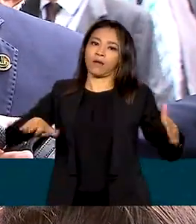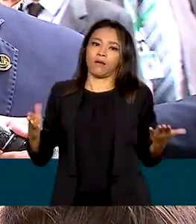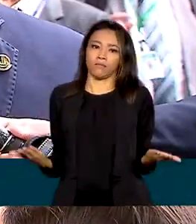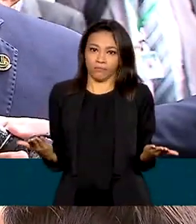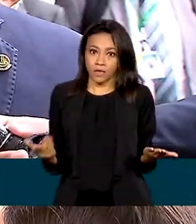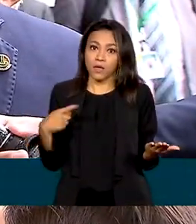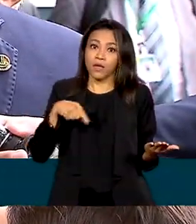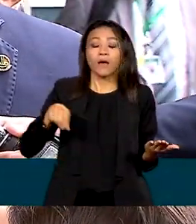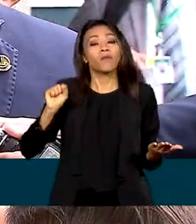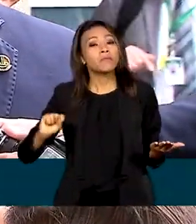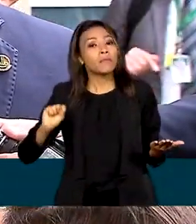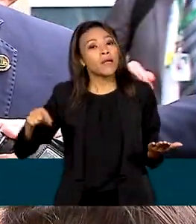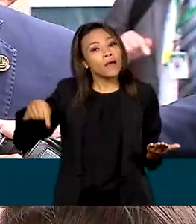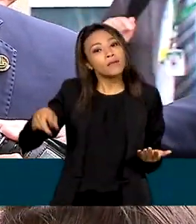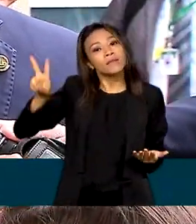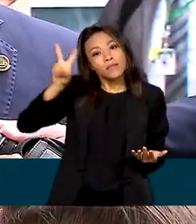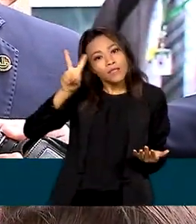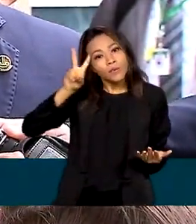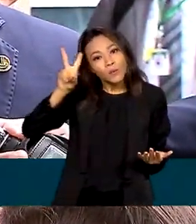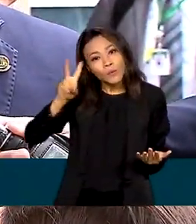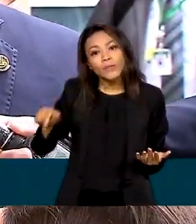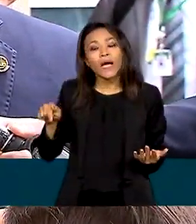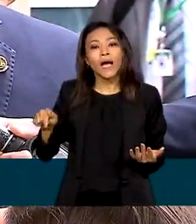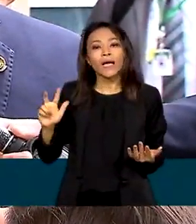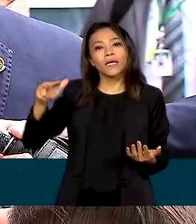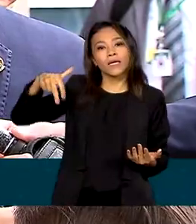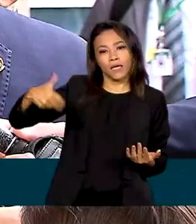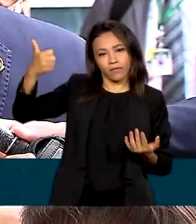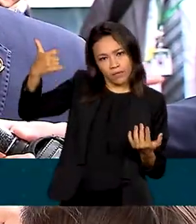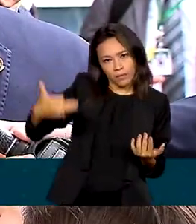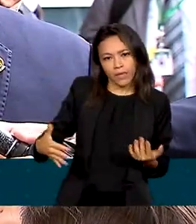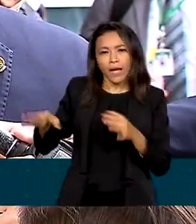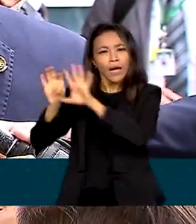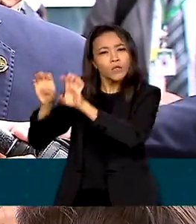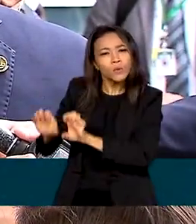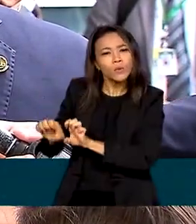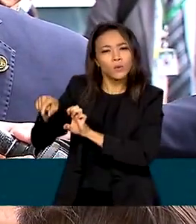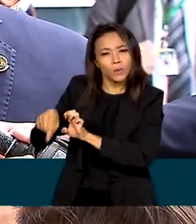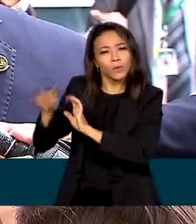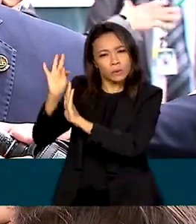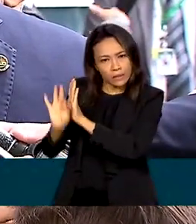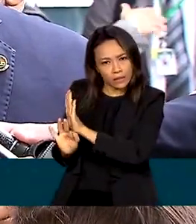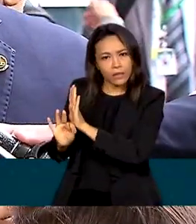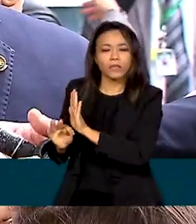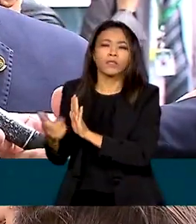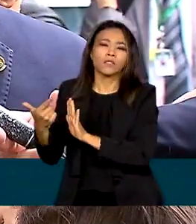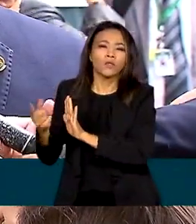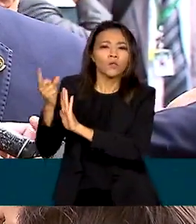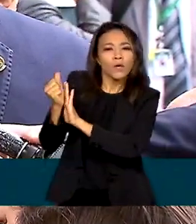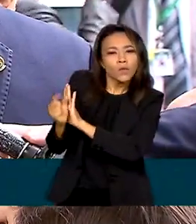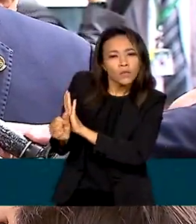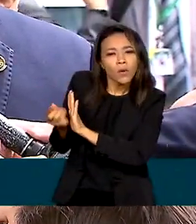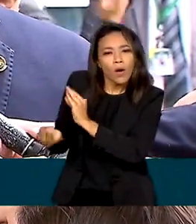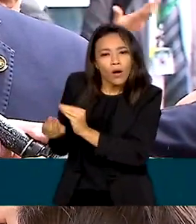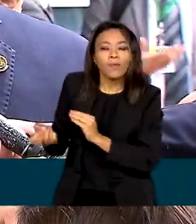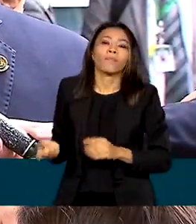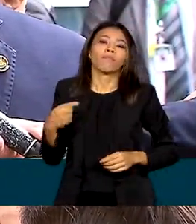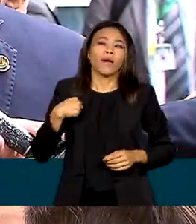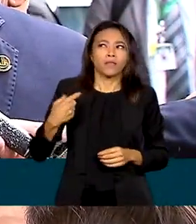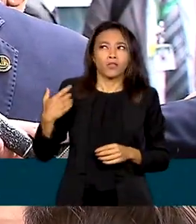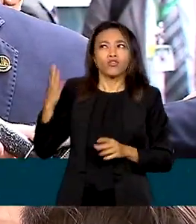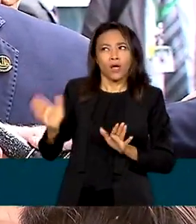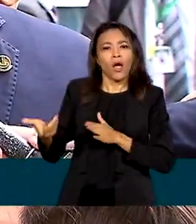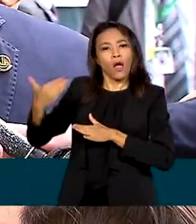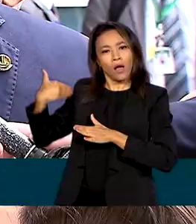obviamente, a partir de segunda-feira, fala o ministro da Fazenda pelo arcabouço. Mas mesmo na segunda, acredito, pela conversa que tive com o ministro Haddad, ele